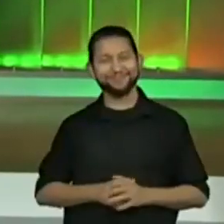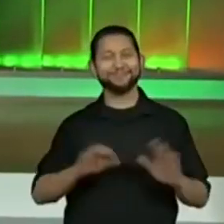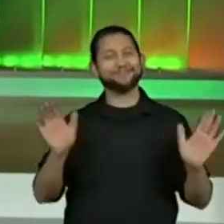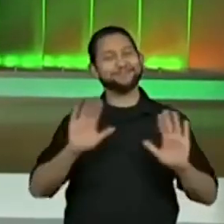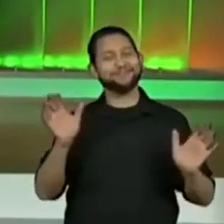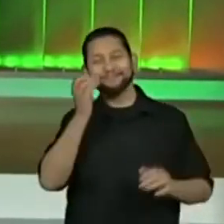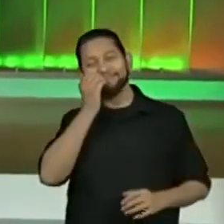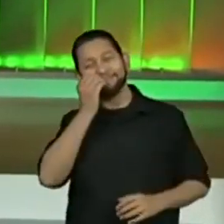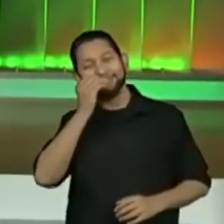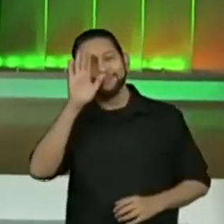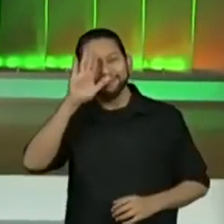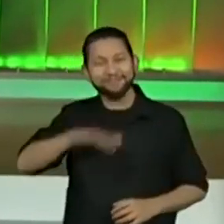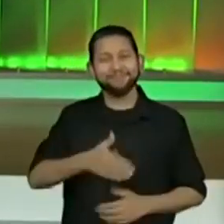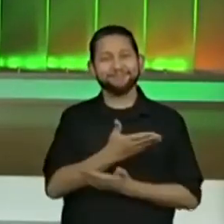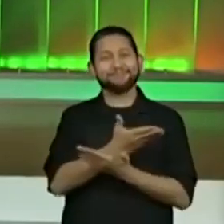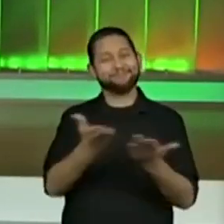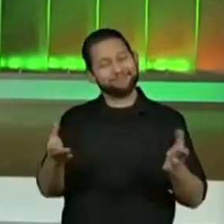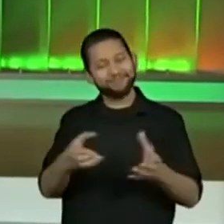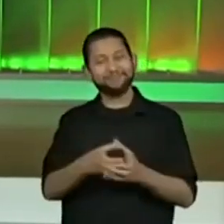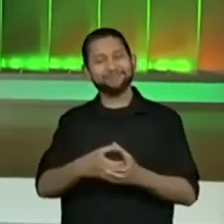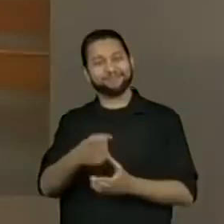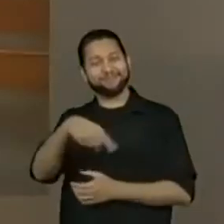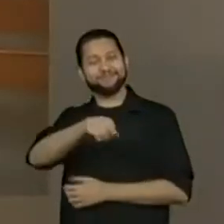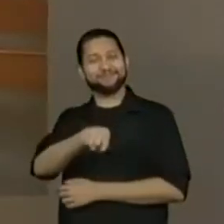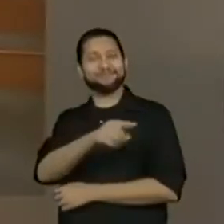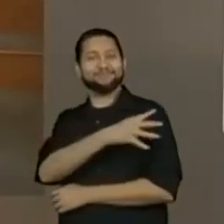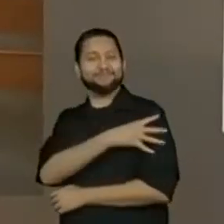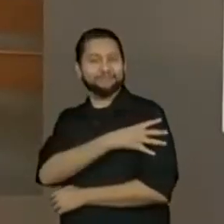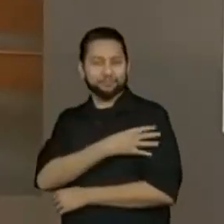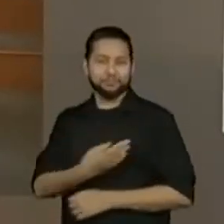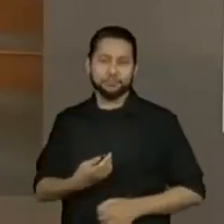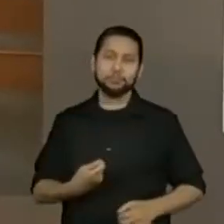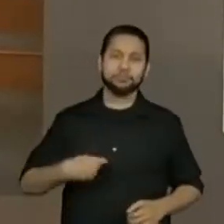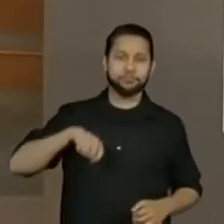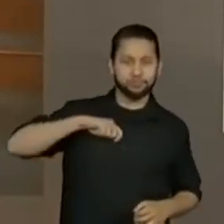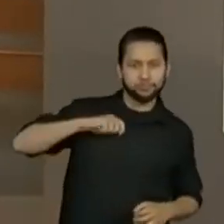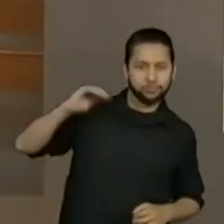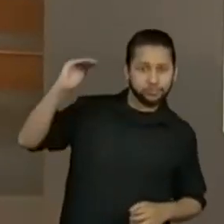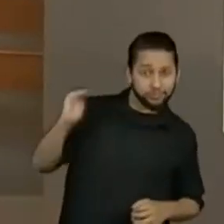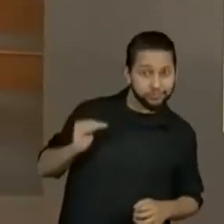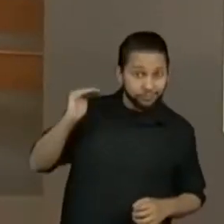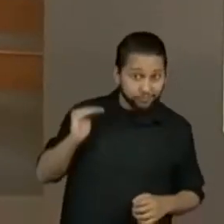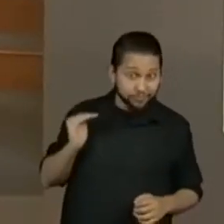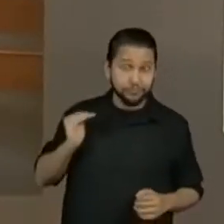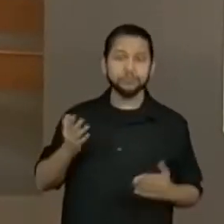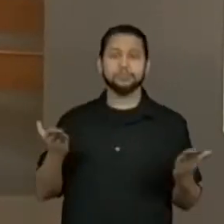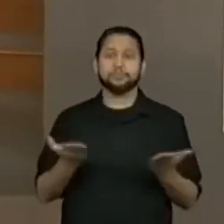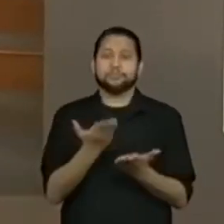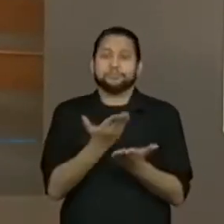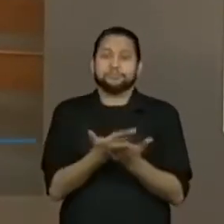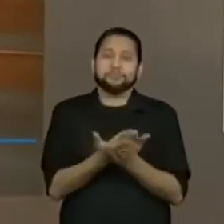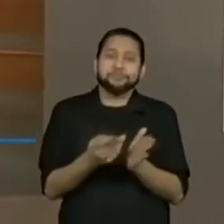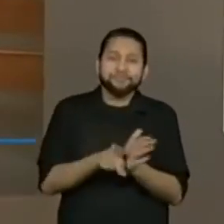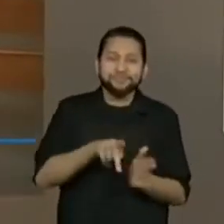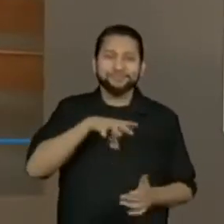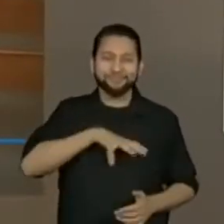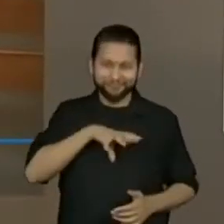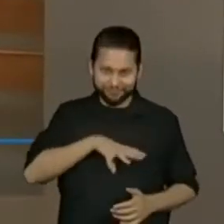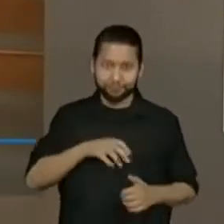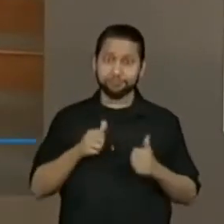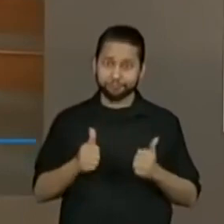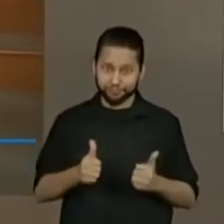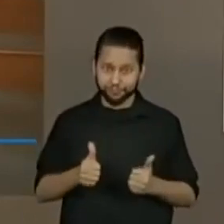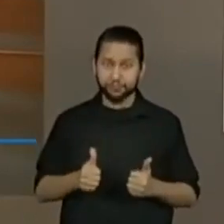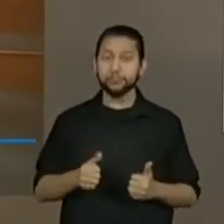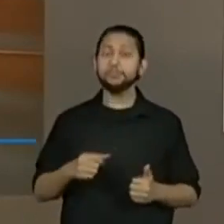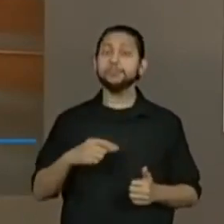Boa tarde, galerinha do quarto ano! Eu sou a professora Joyce e essa é mais uma aula de língua portuguesa. Acabamos de ter